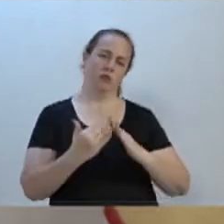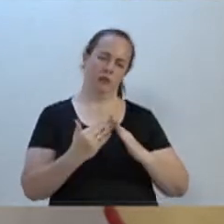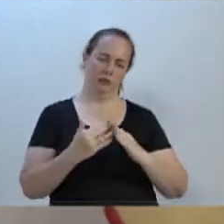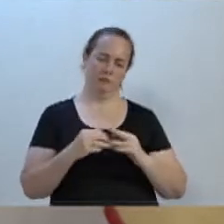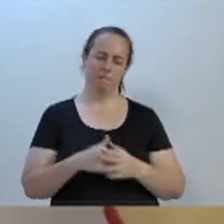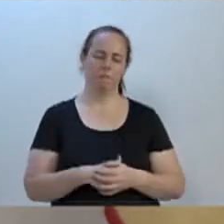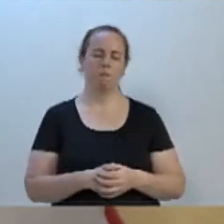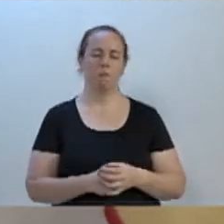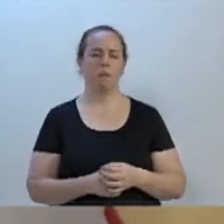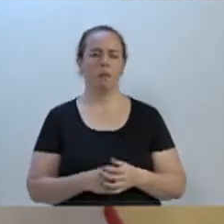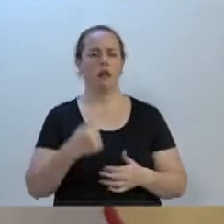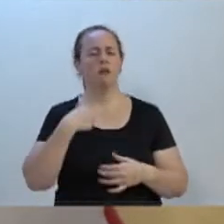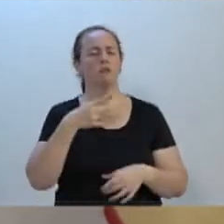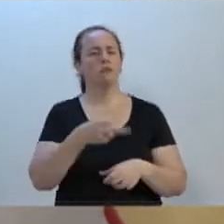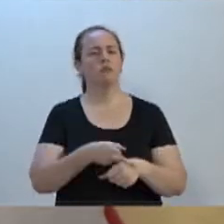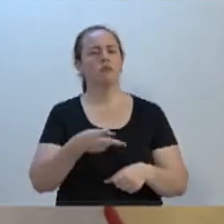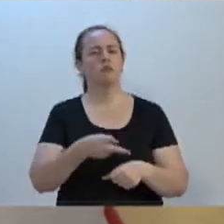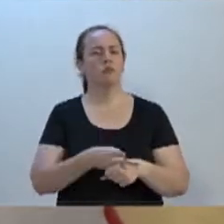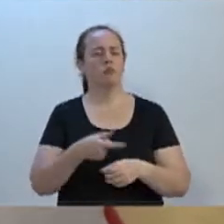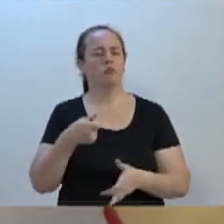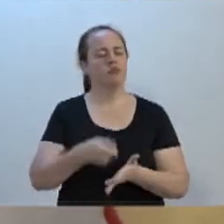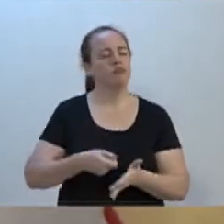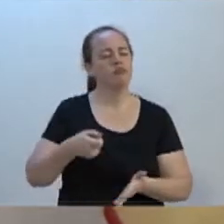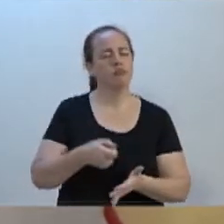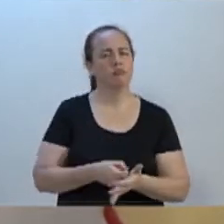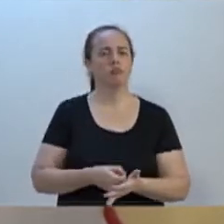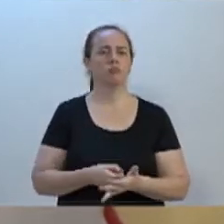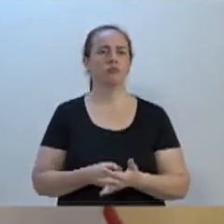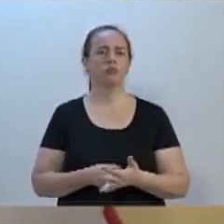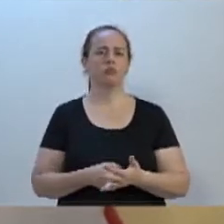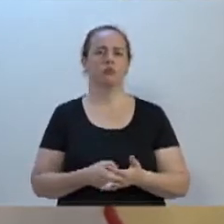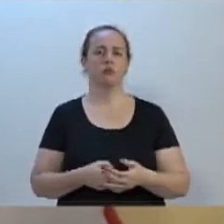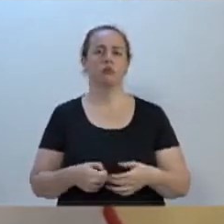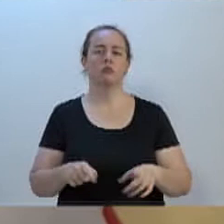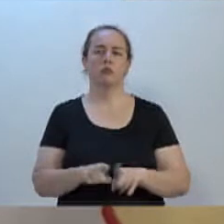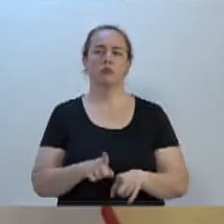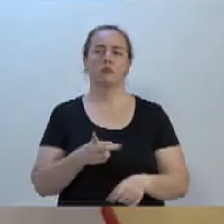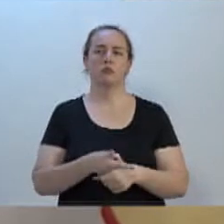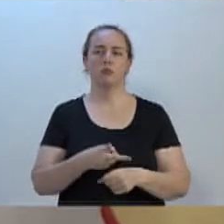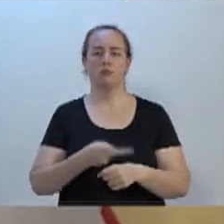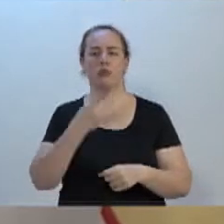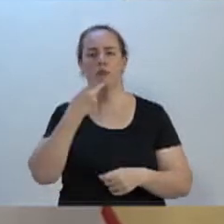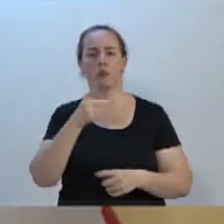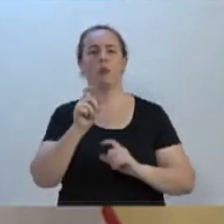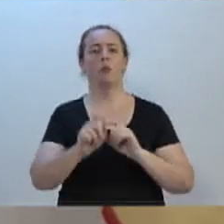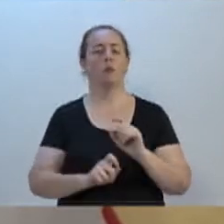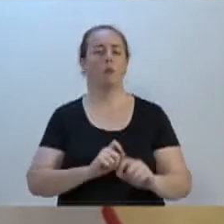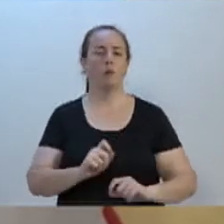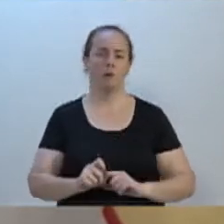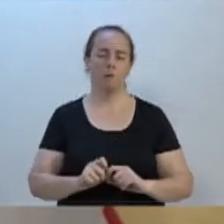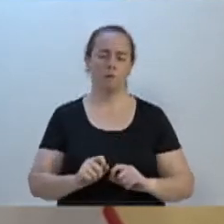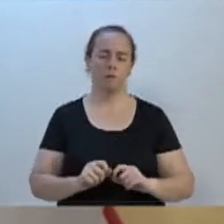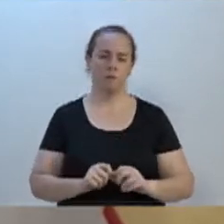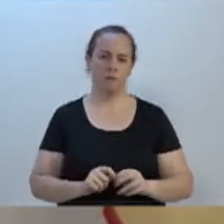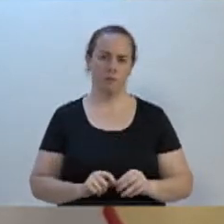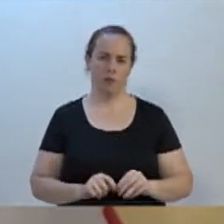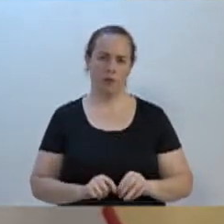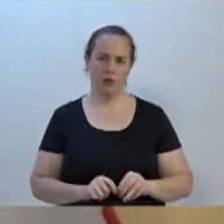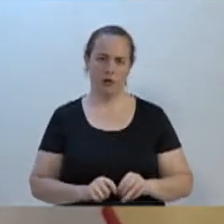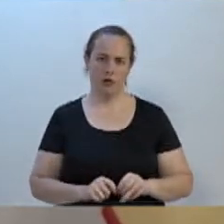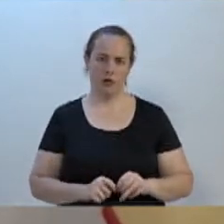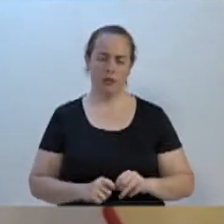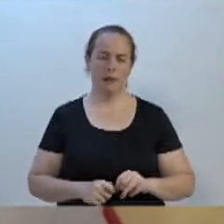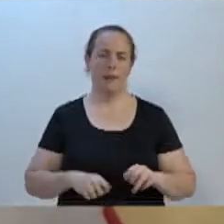Eu sempre tenho cobrado e falado aqui dessa tribuna da necessidade do